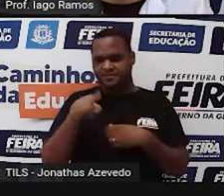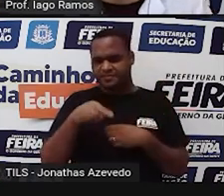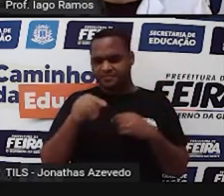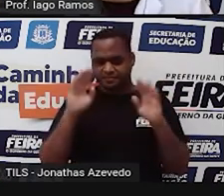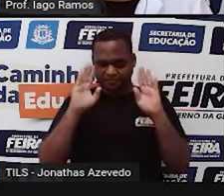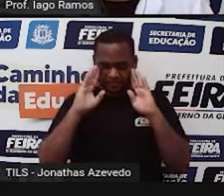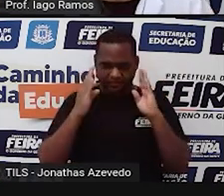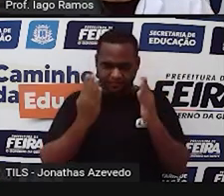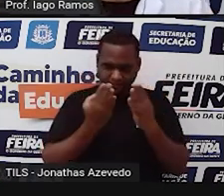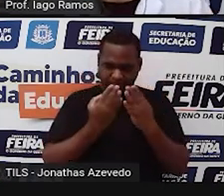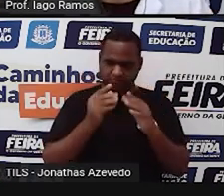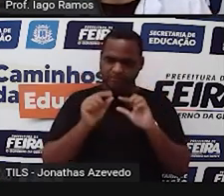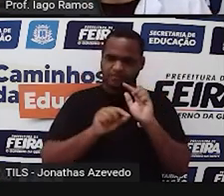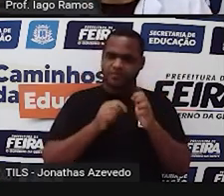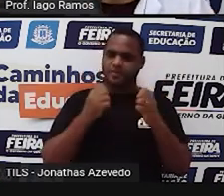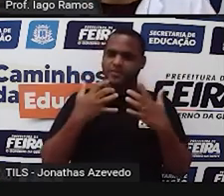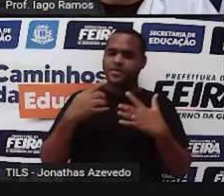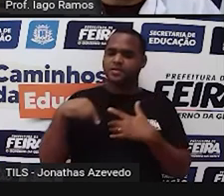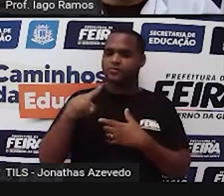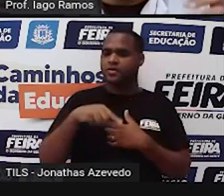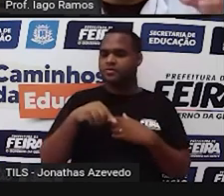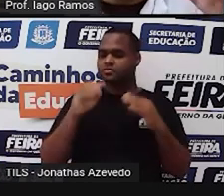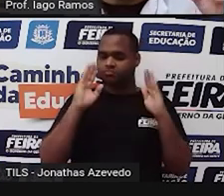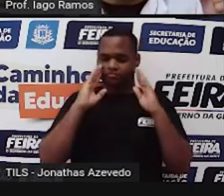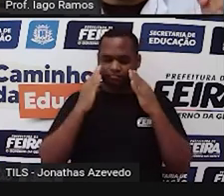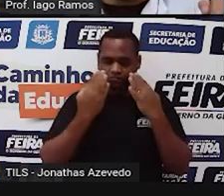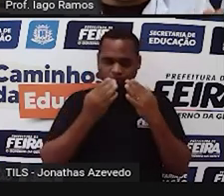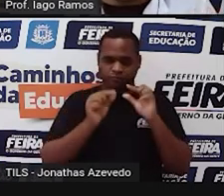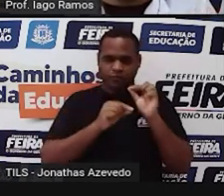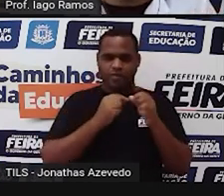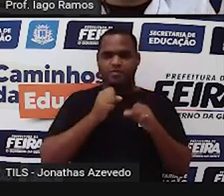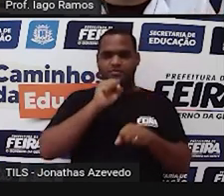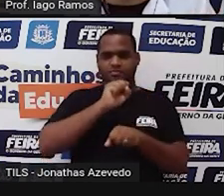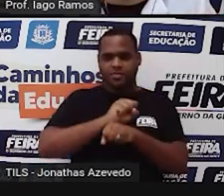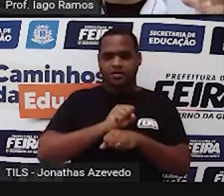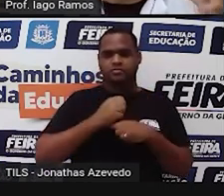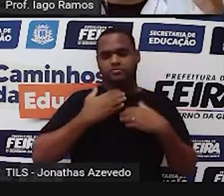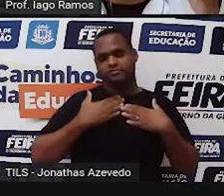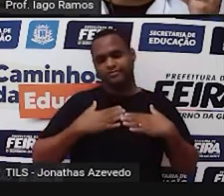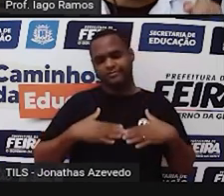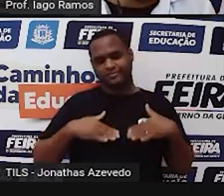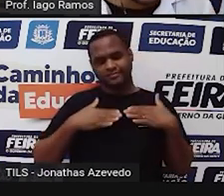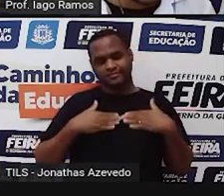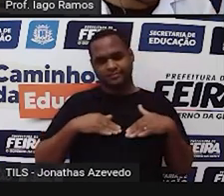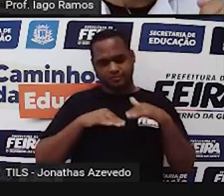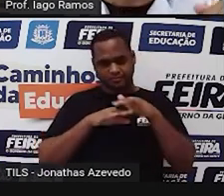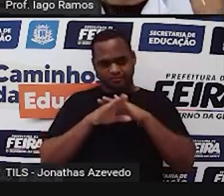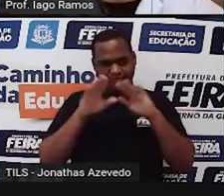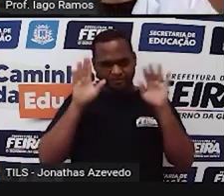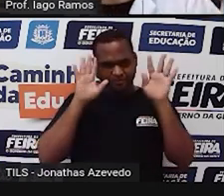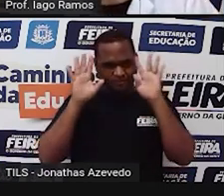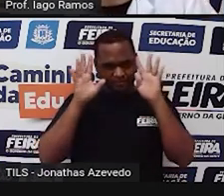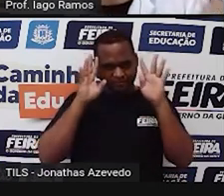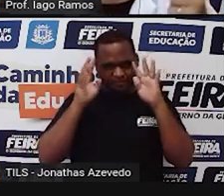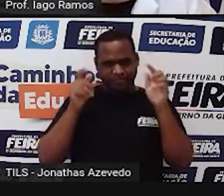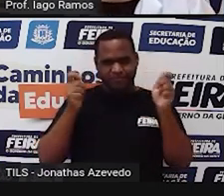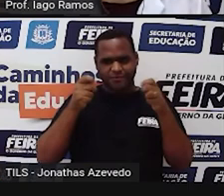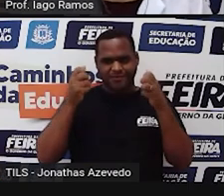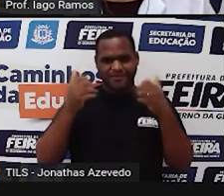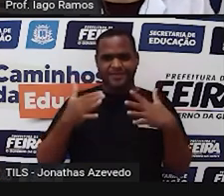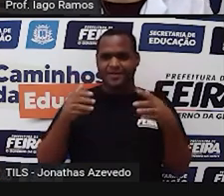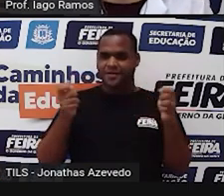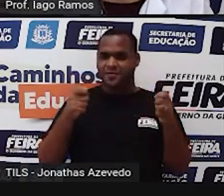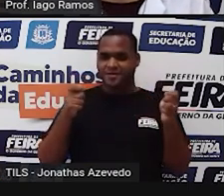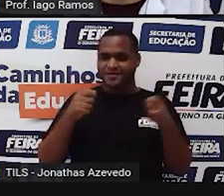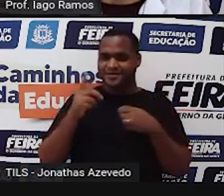concentrar, ajuda a gente, né? Dar aquela pausazinha no cérebro, guardar a informação e poder